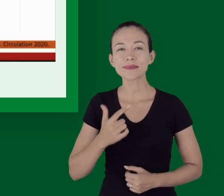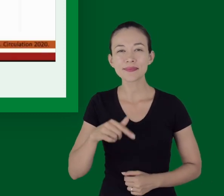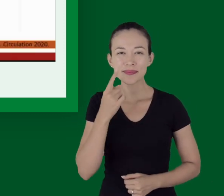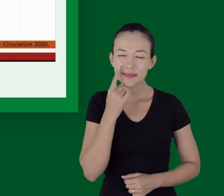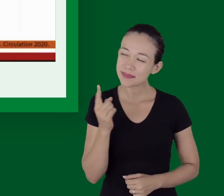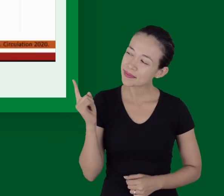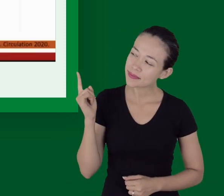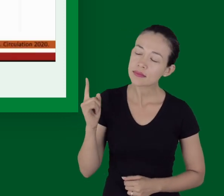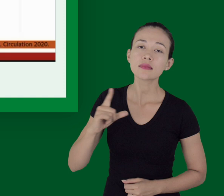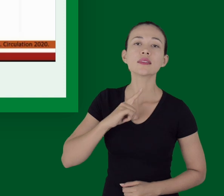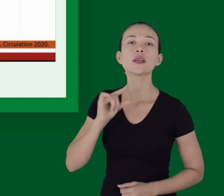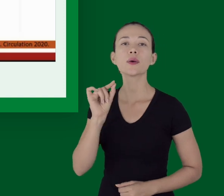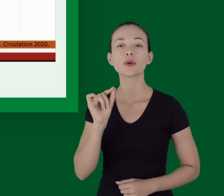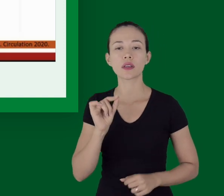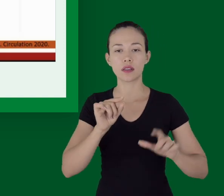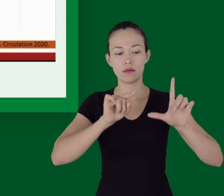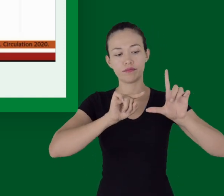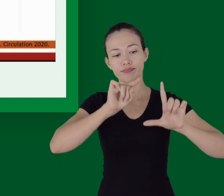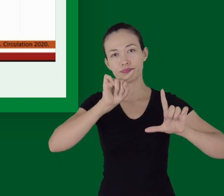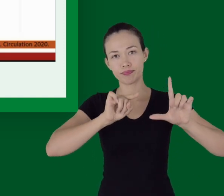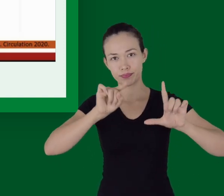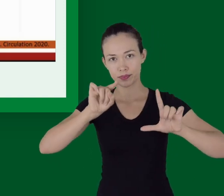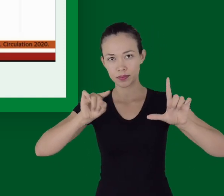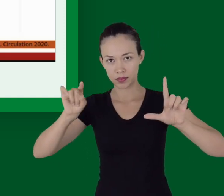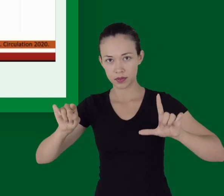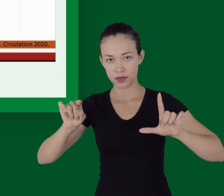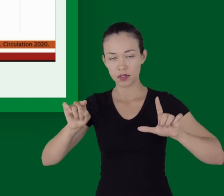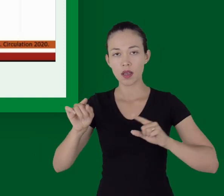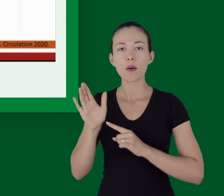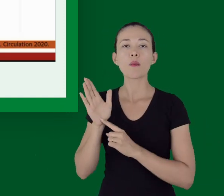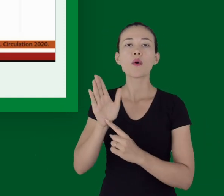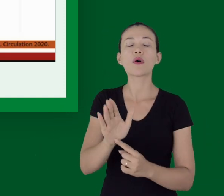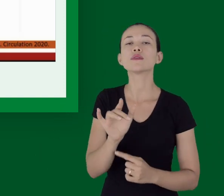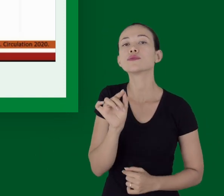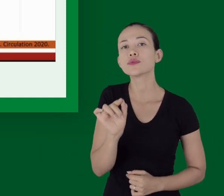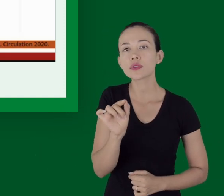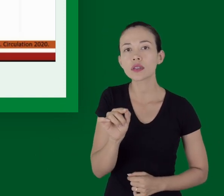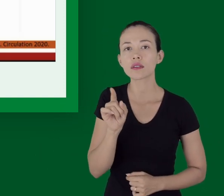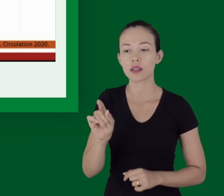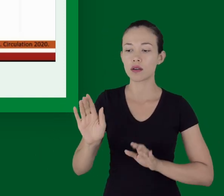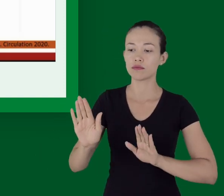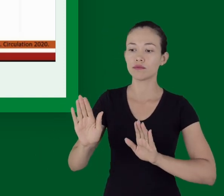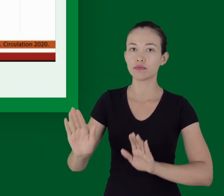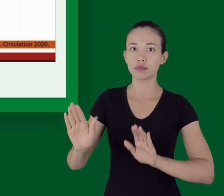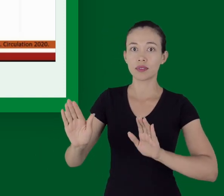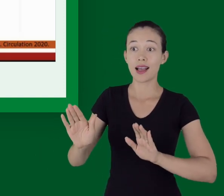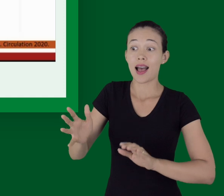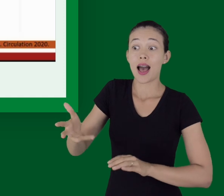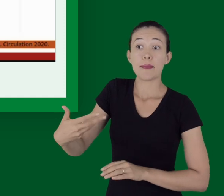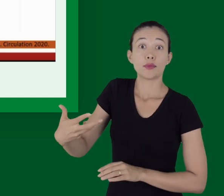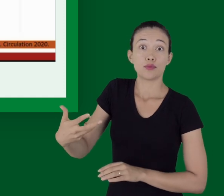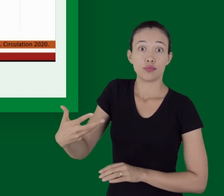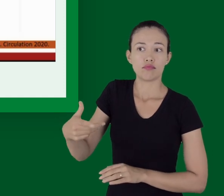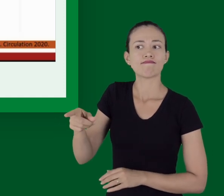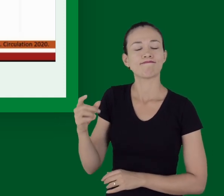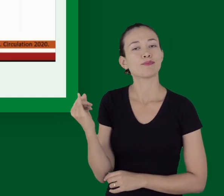Aqui, a gente tem uma representação gráfica mostrando a importância da desfibrilação precoce.